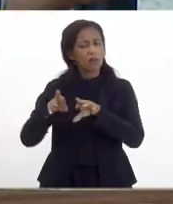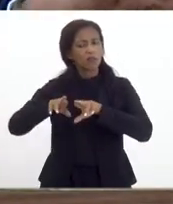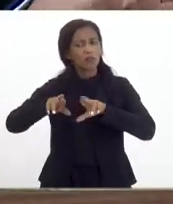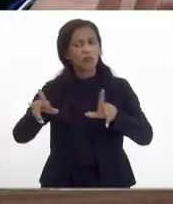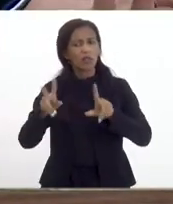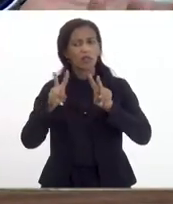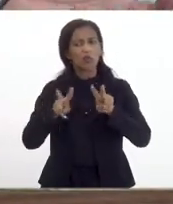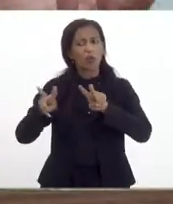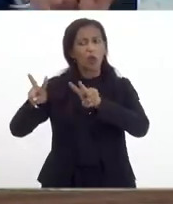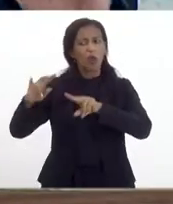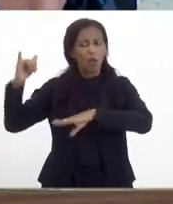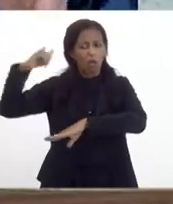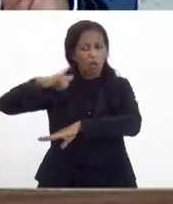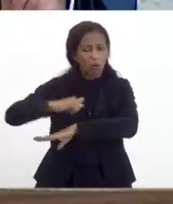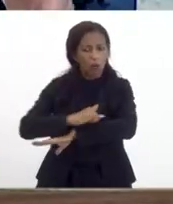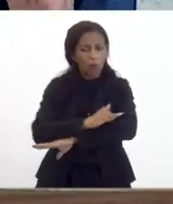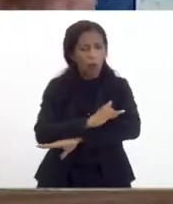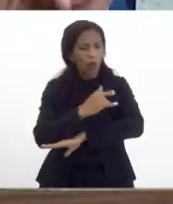olharam para os aeroportos